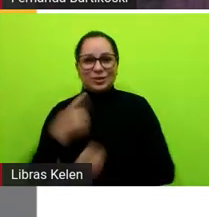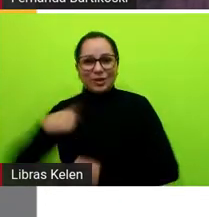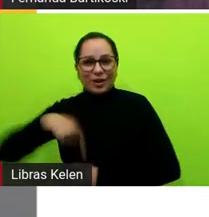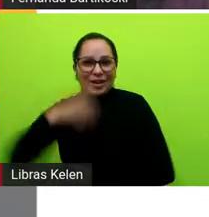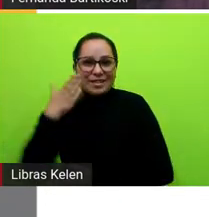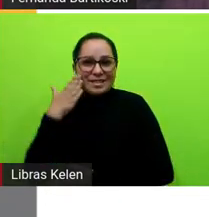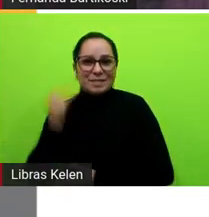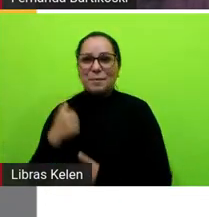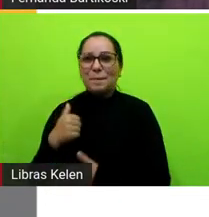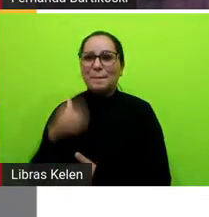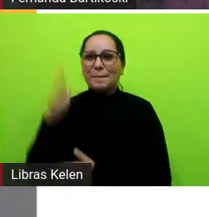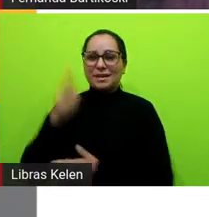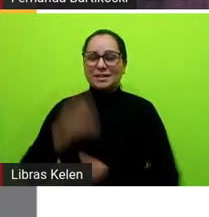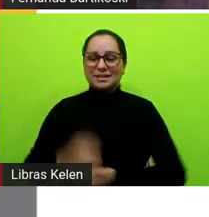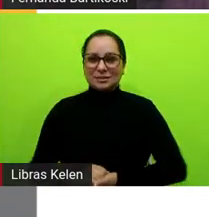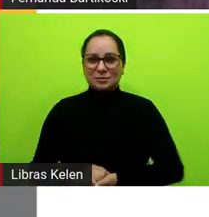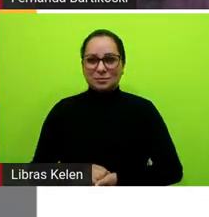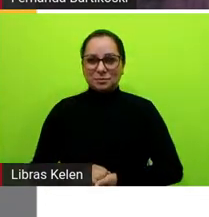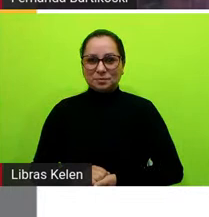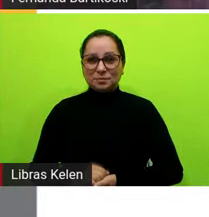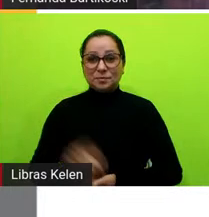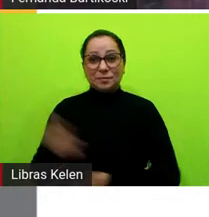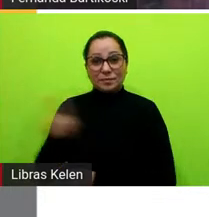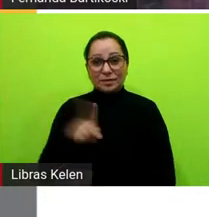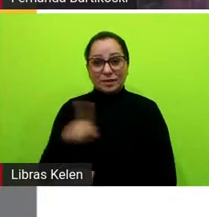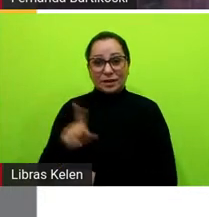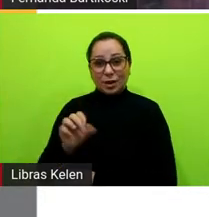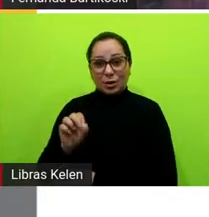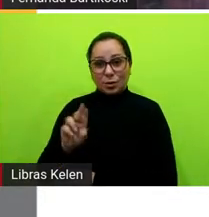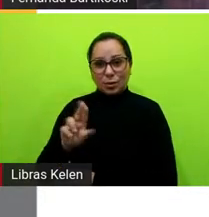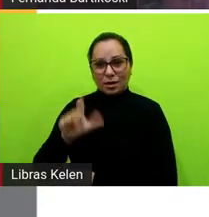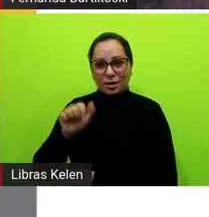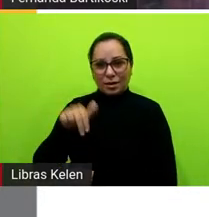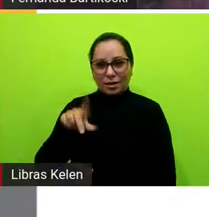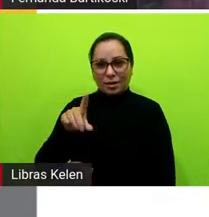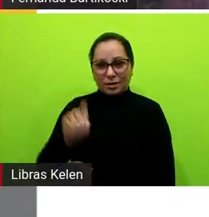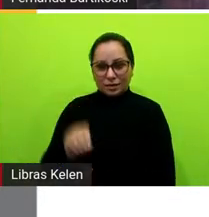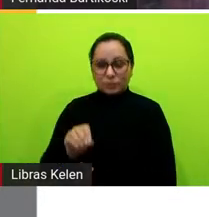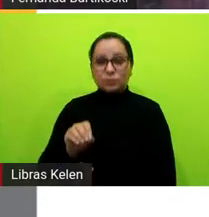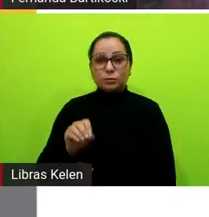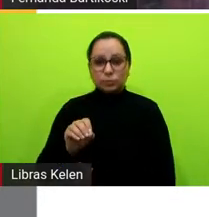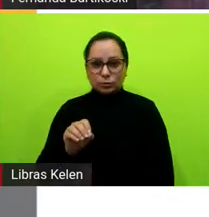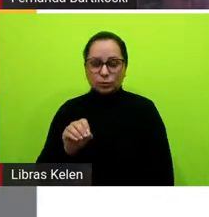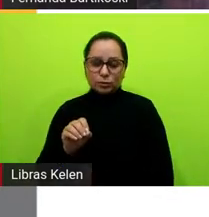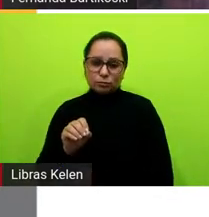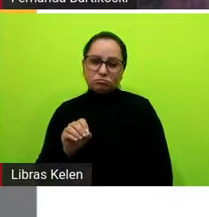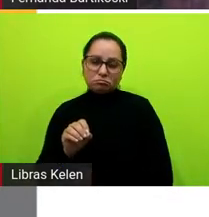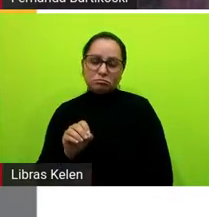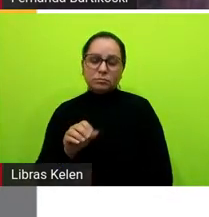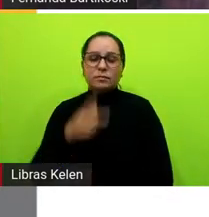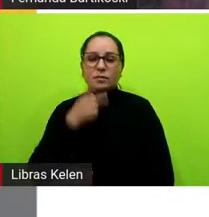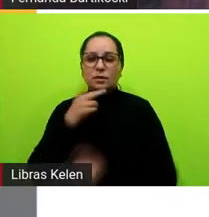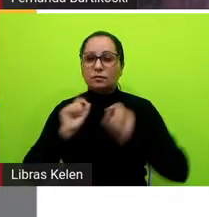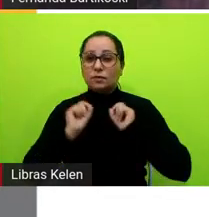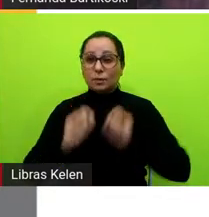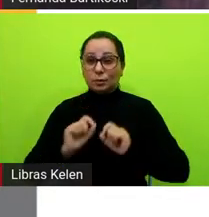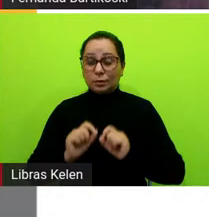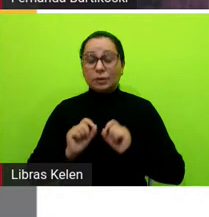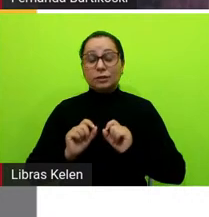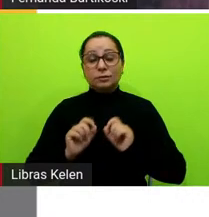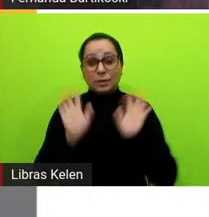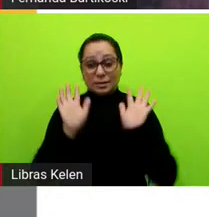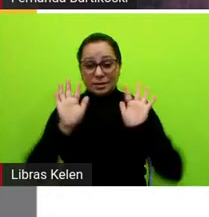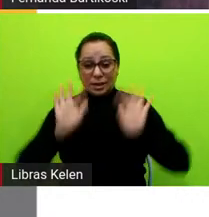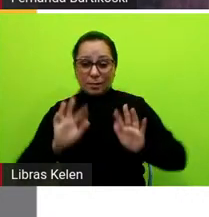mais. O professor Orlando Recinos disse que o encerramento para ambos os